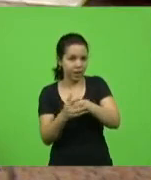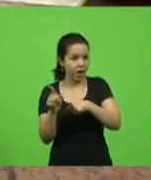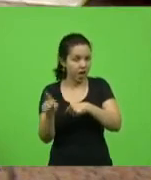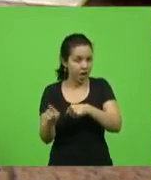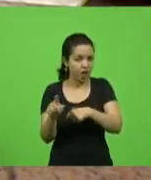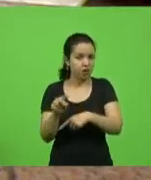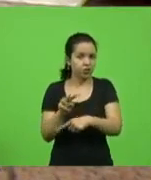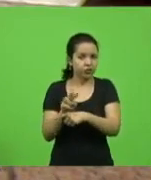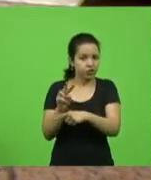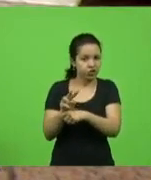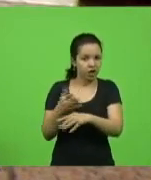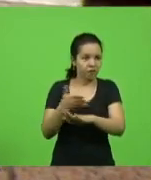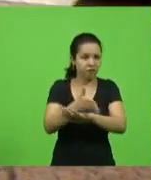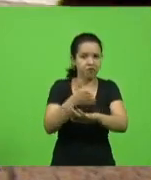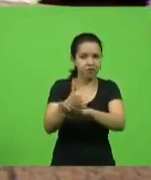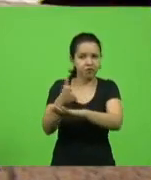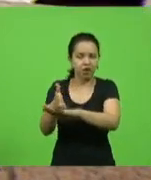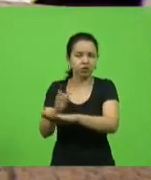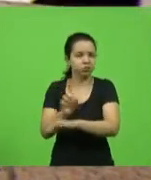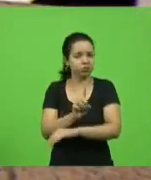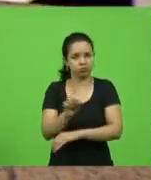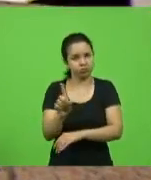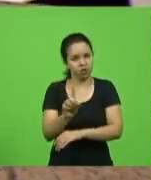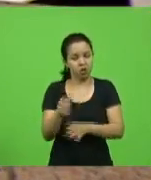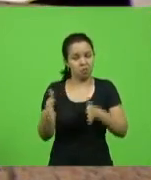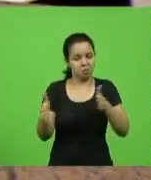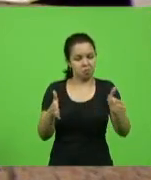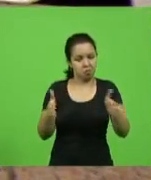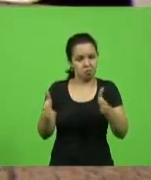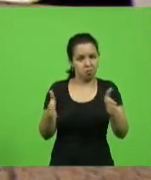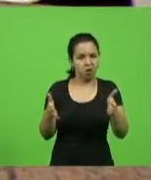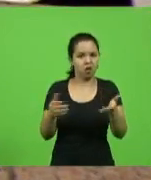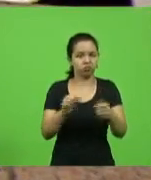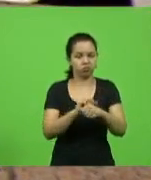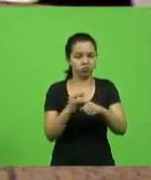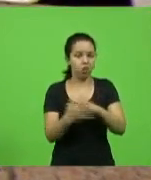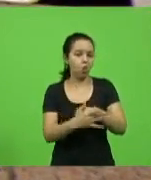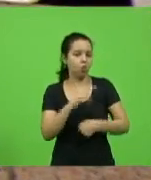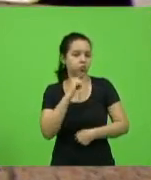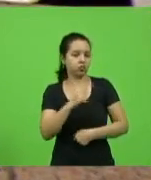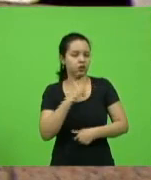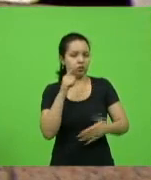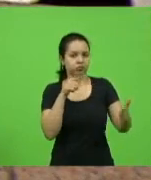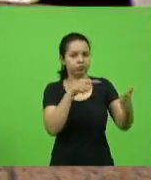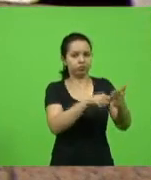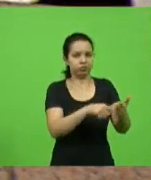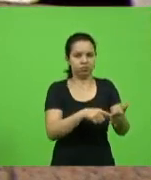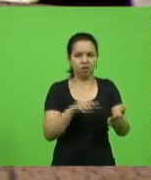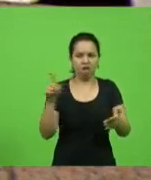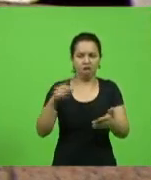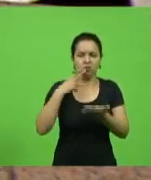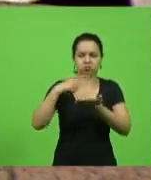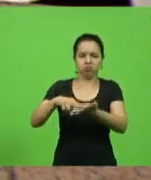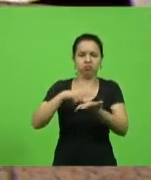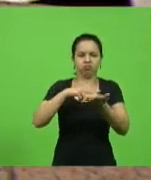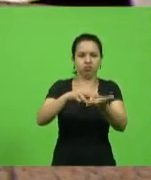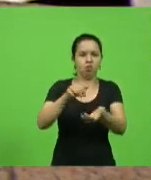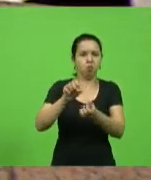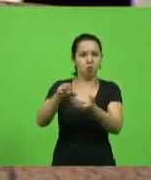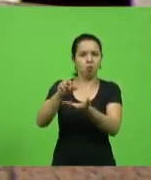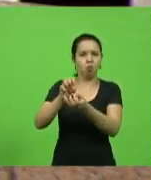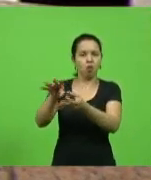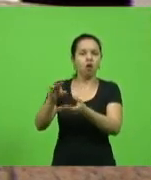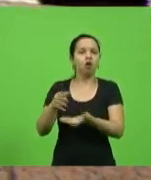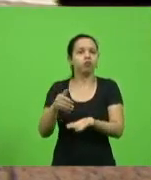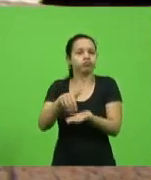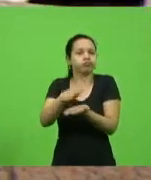meses que não cumpriram metas, emitindo notificações e enxotando os empreendedores de Santa Catarina. Por isso a